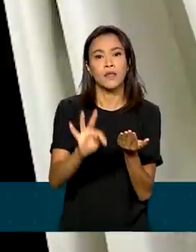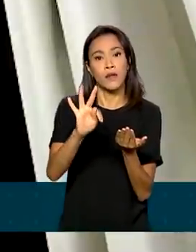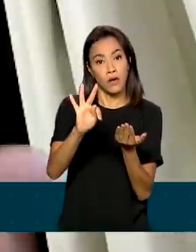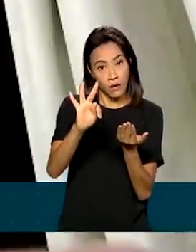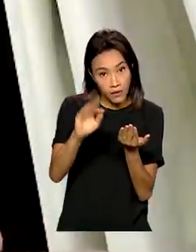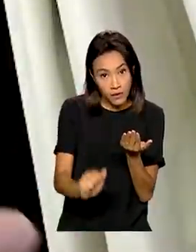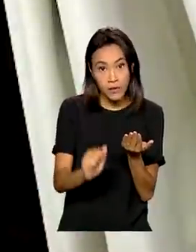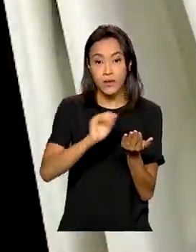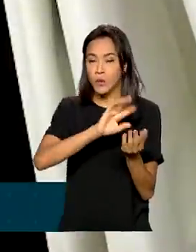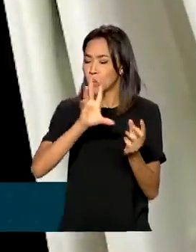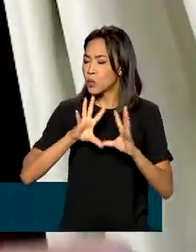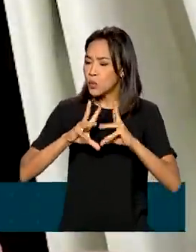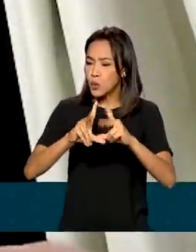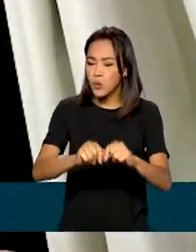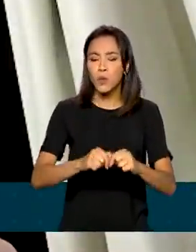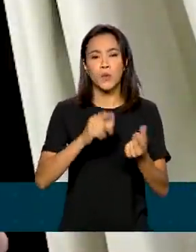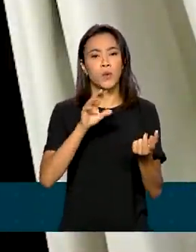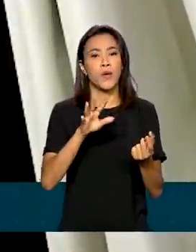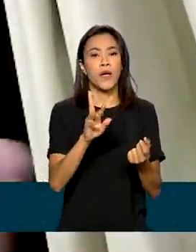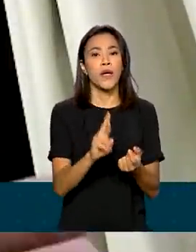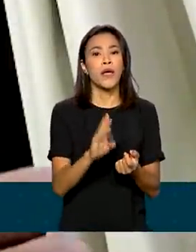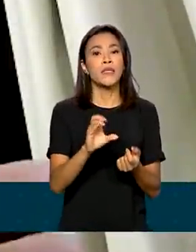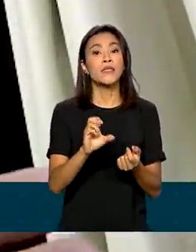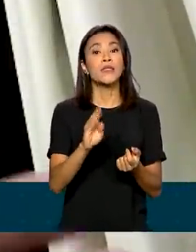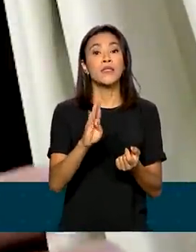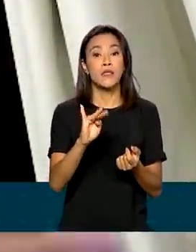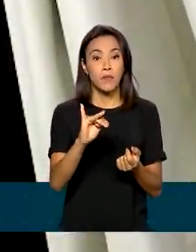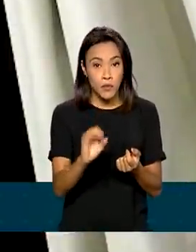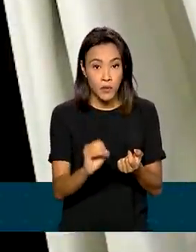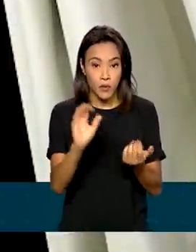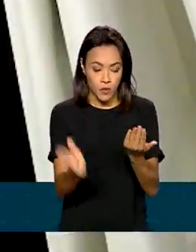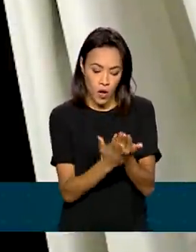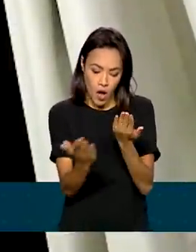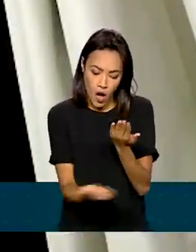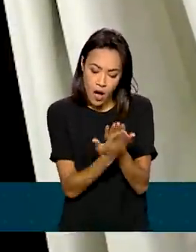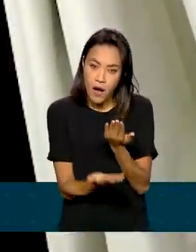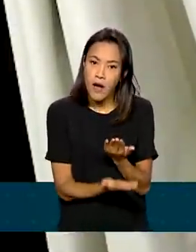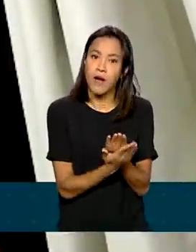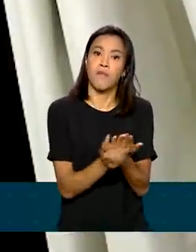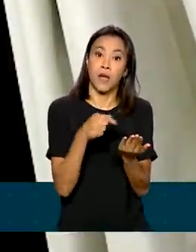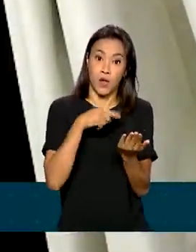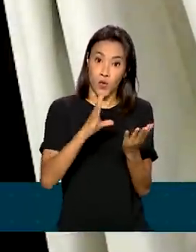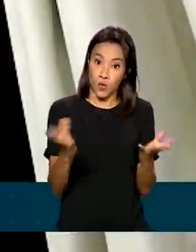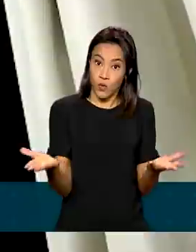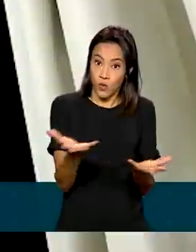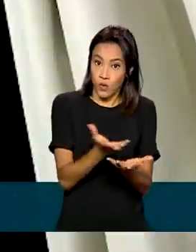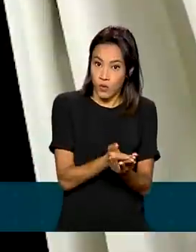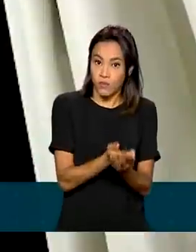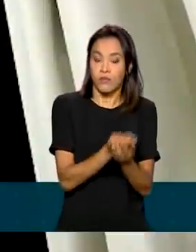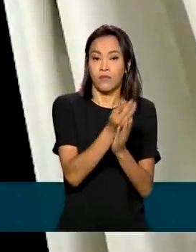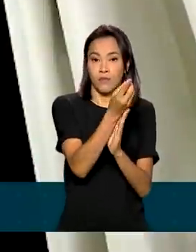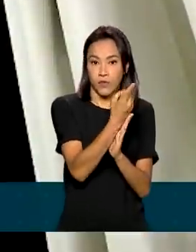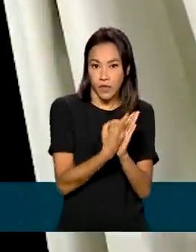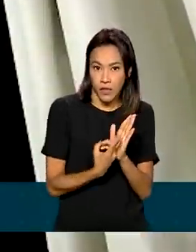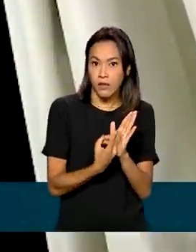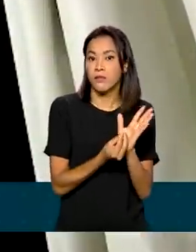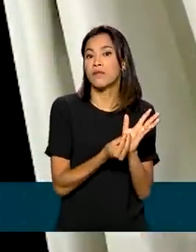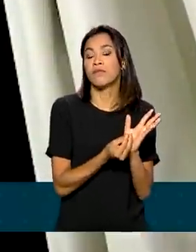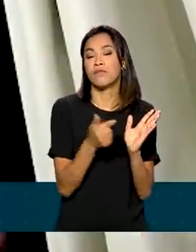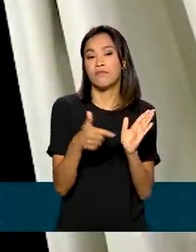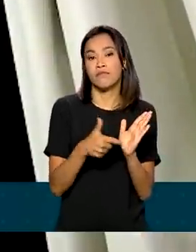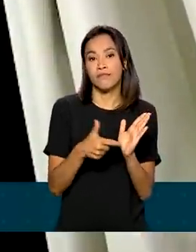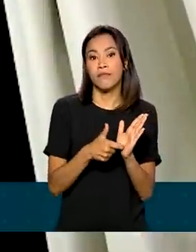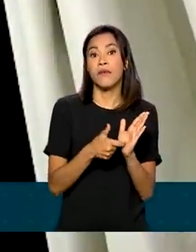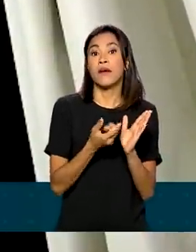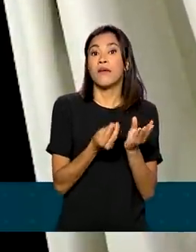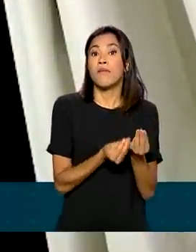peço ali as notas fiscais, os recibos, quando possível, já de forma digital, para que eu possa fazer a